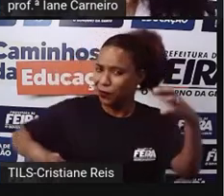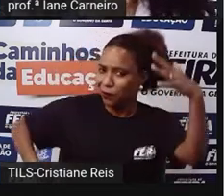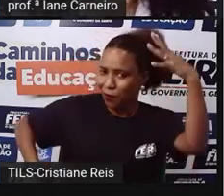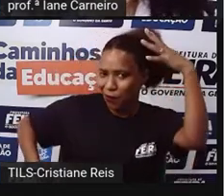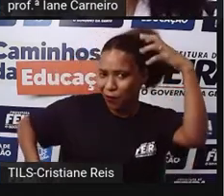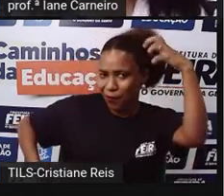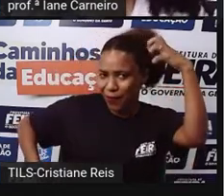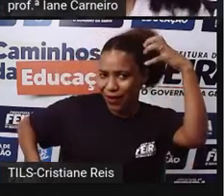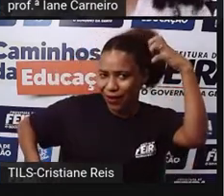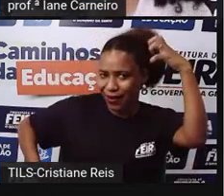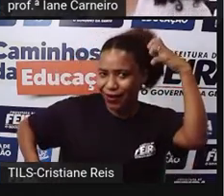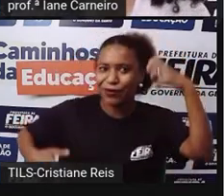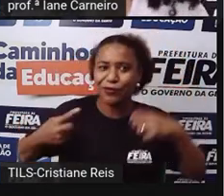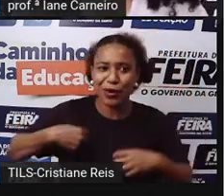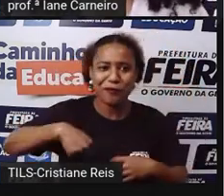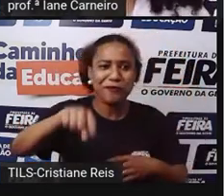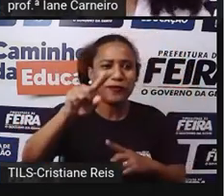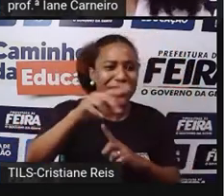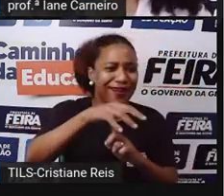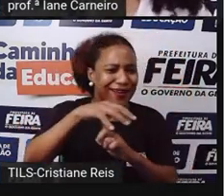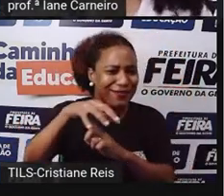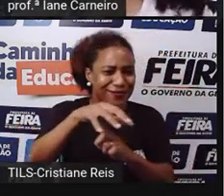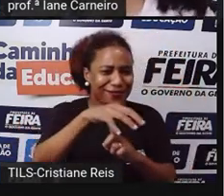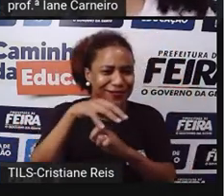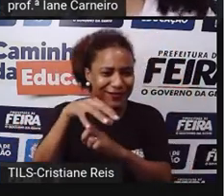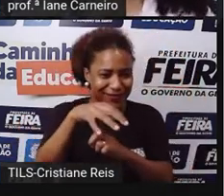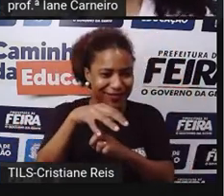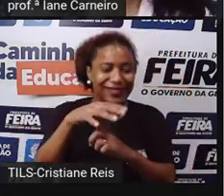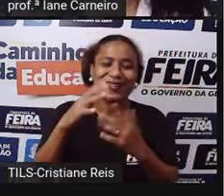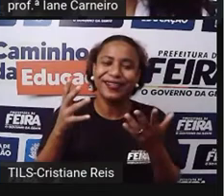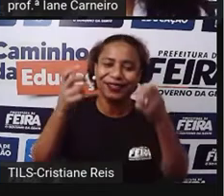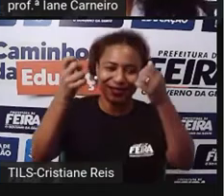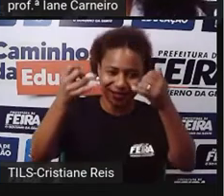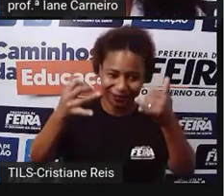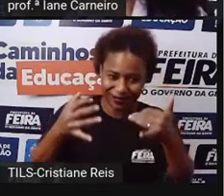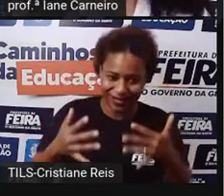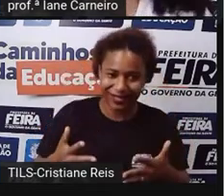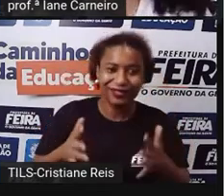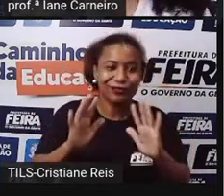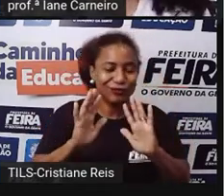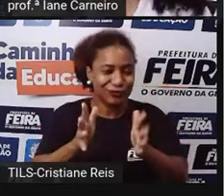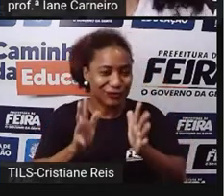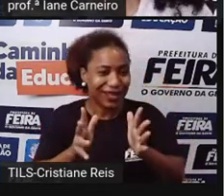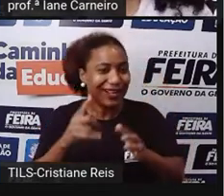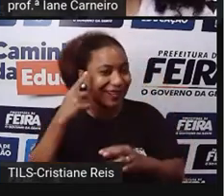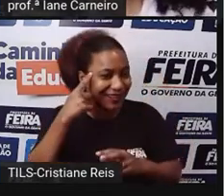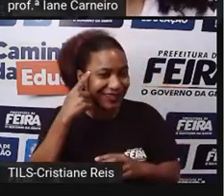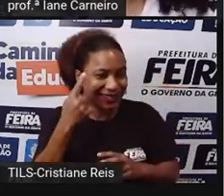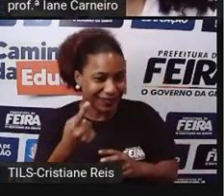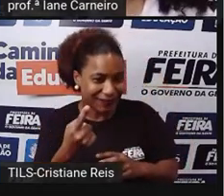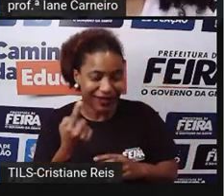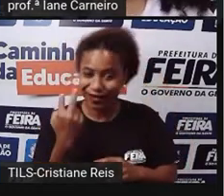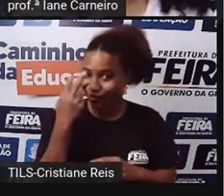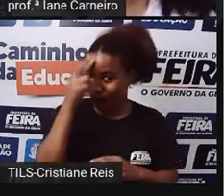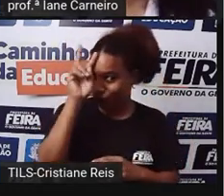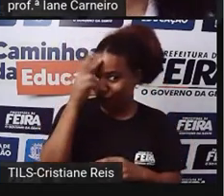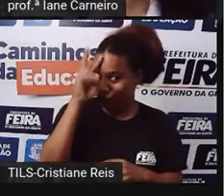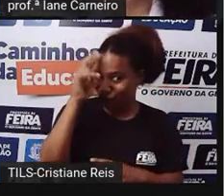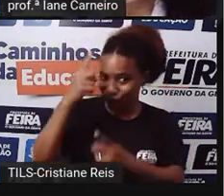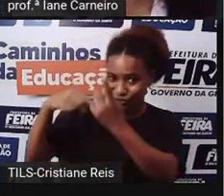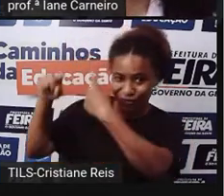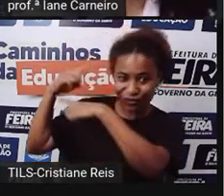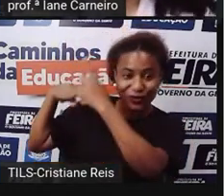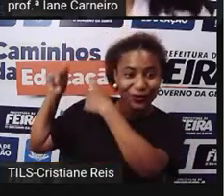feira, né? A Pro já falou com vocês sobre o que é parlenda, sobre o que é cantiga de